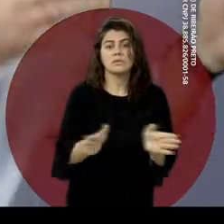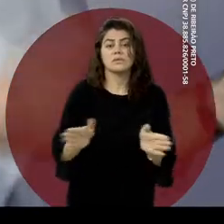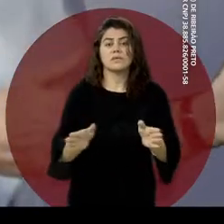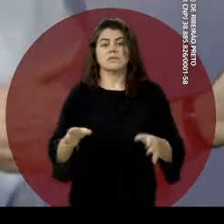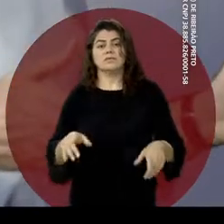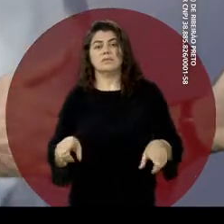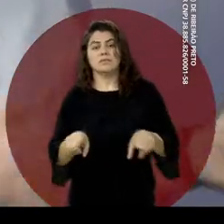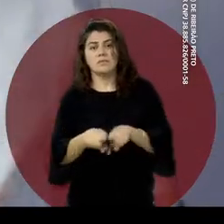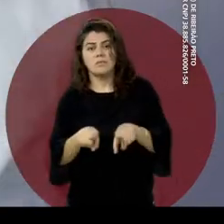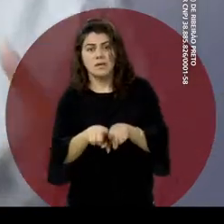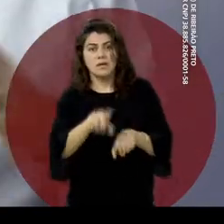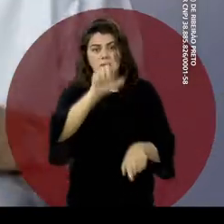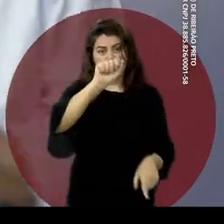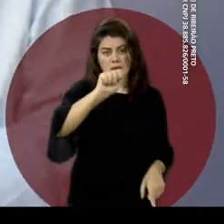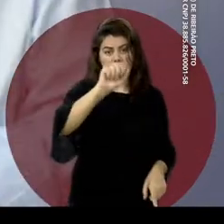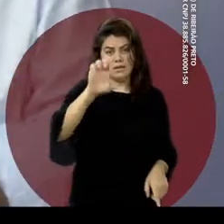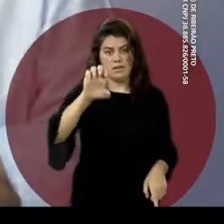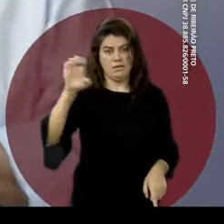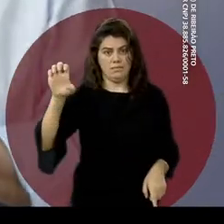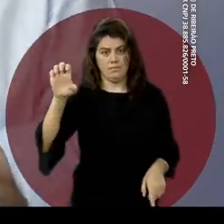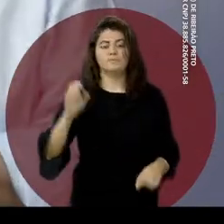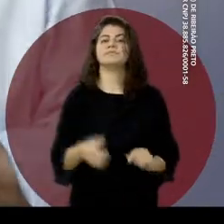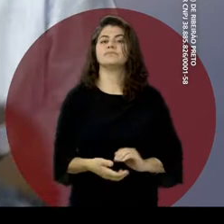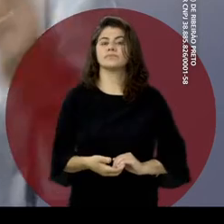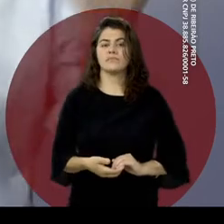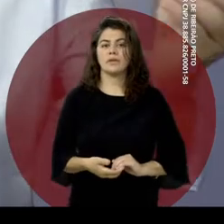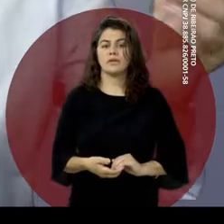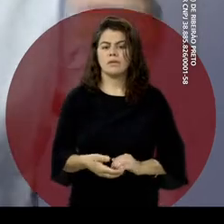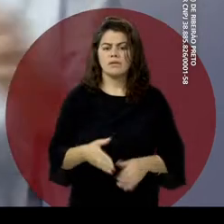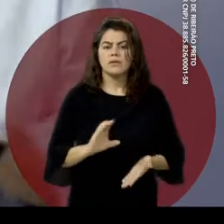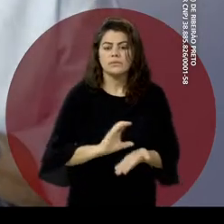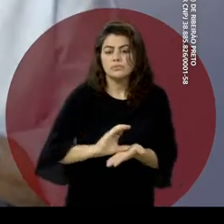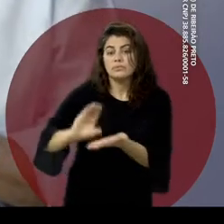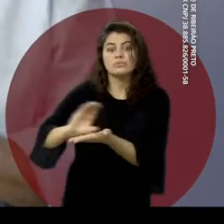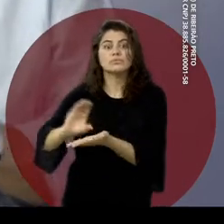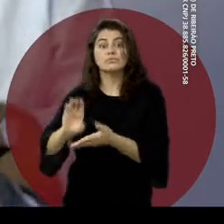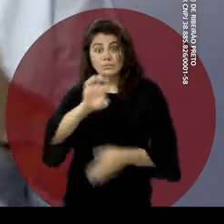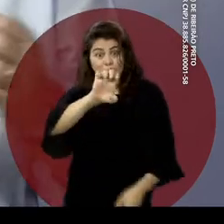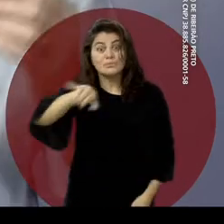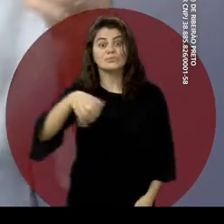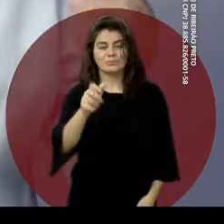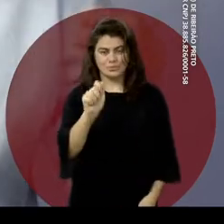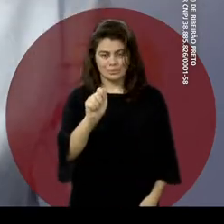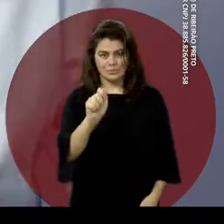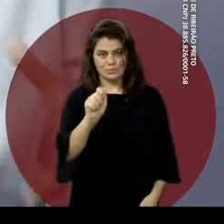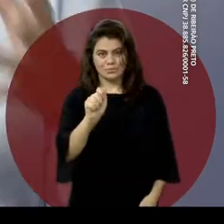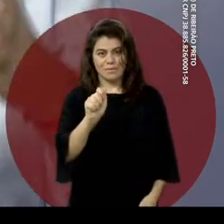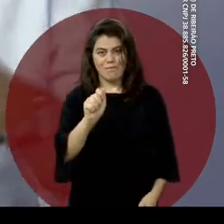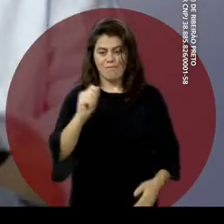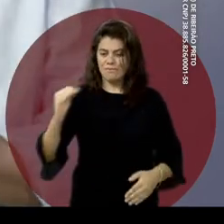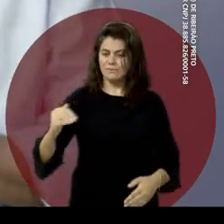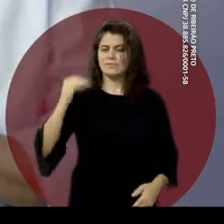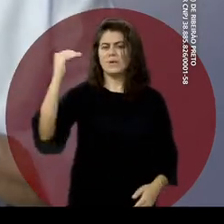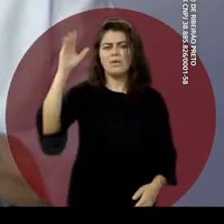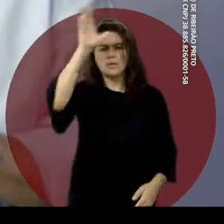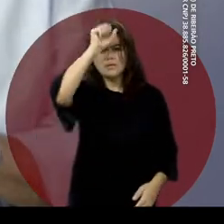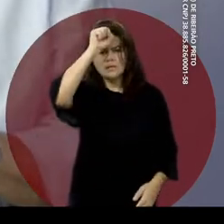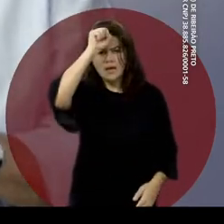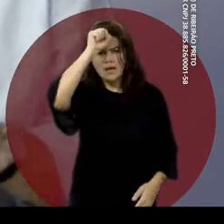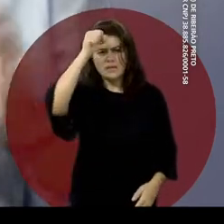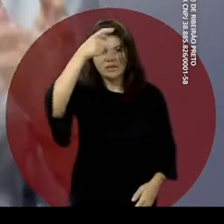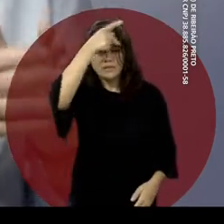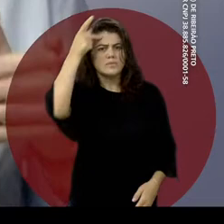a recursos multifuncionais e serviços especializados. Investiremos na educação de jovens e adultos, elevando a